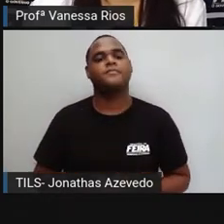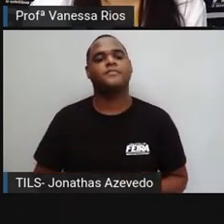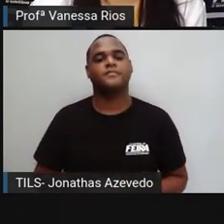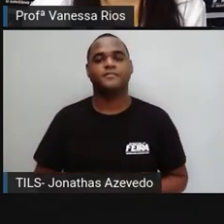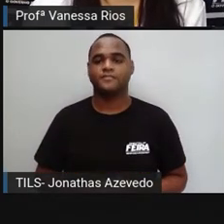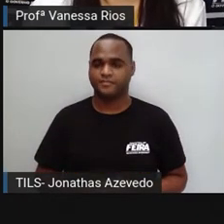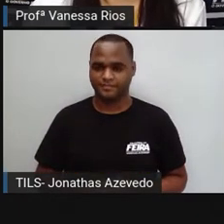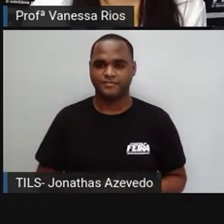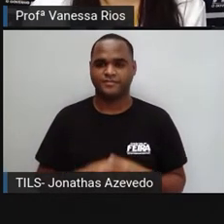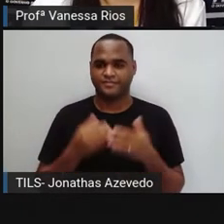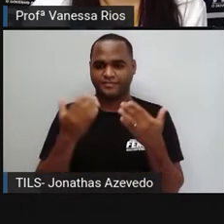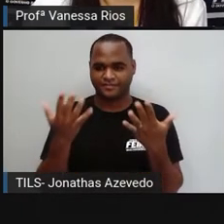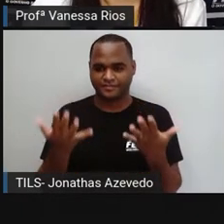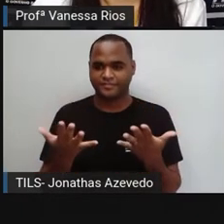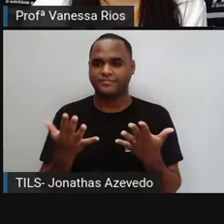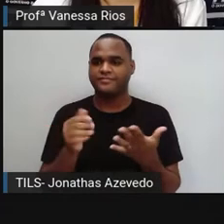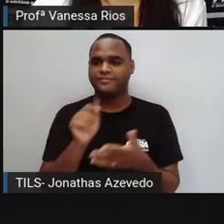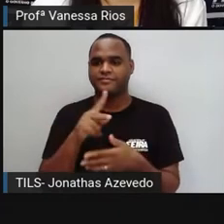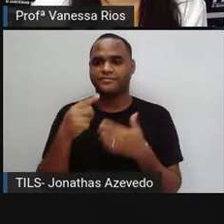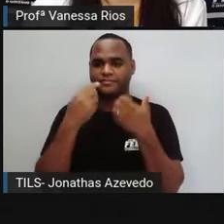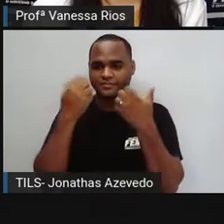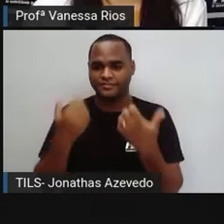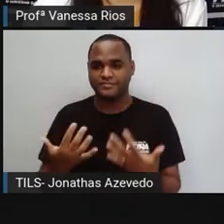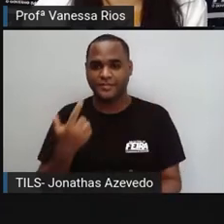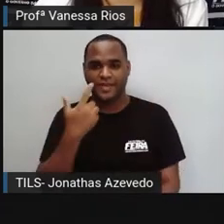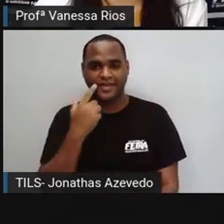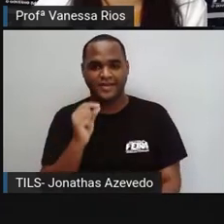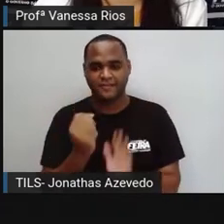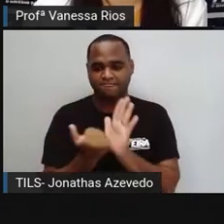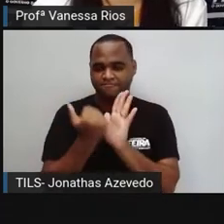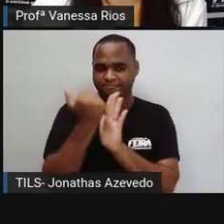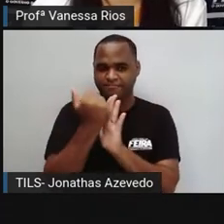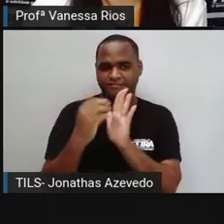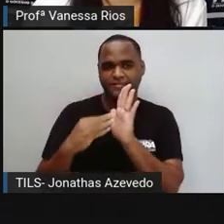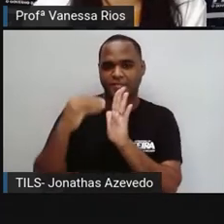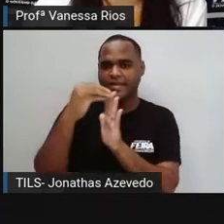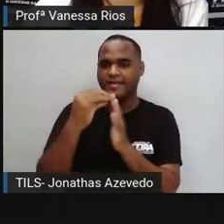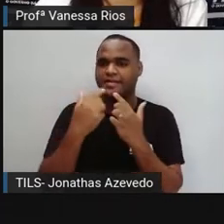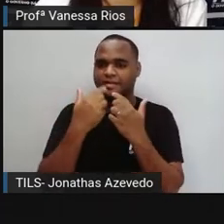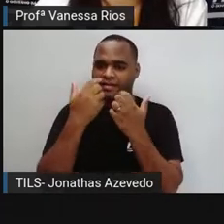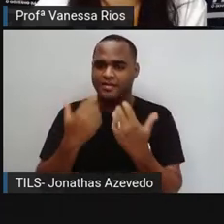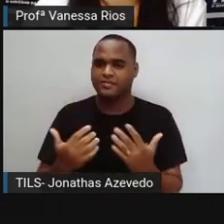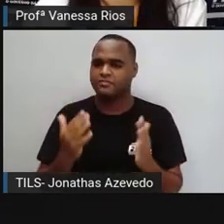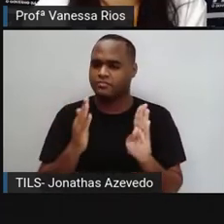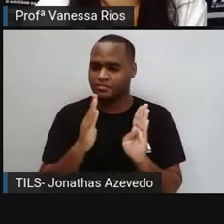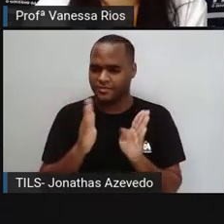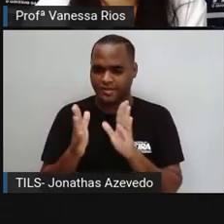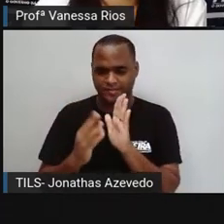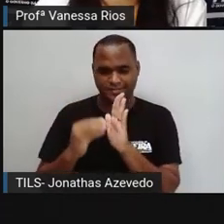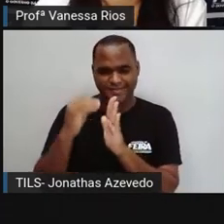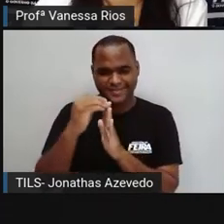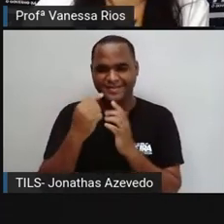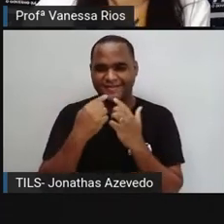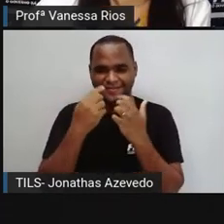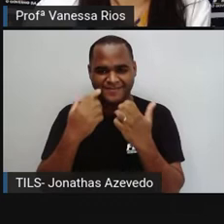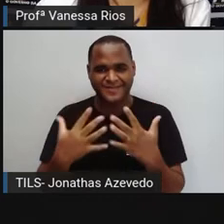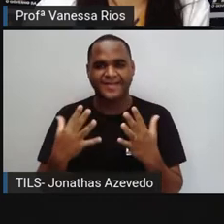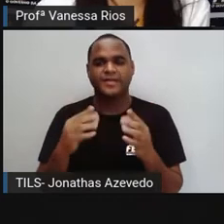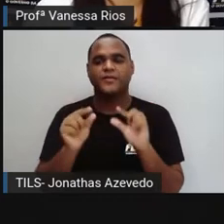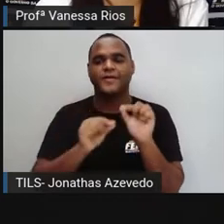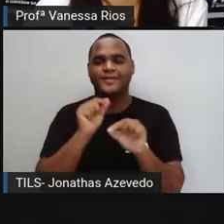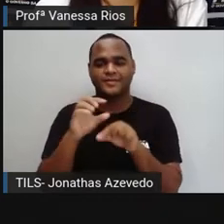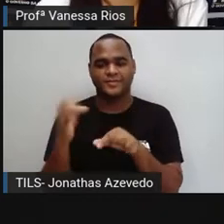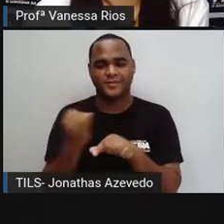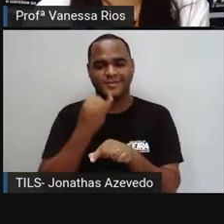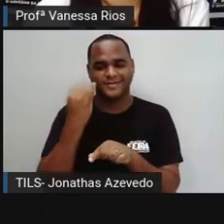E aí, a PRO colocou aqui para saber mais. Então, além de tudo isso que a PRO já explicou sobre gírias, é importante a gente